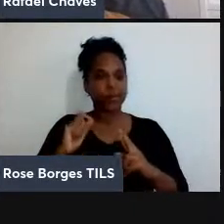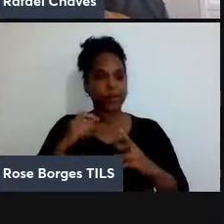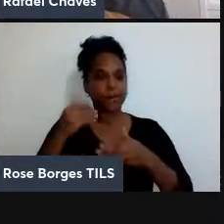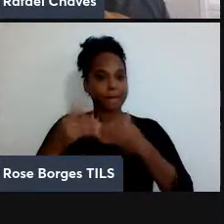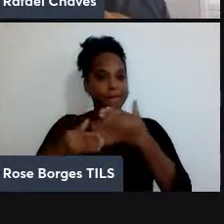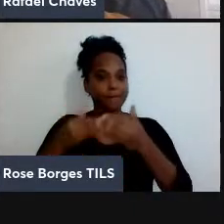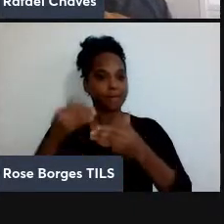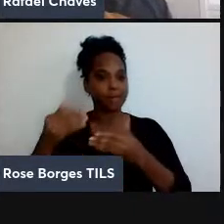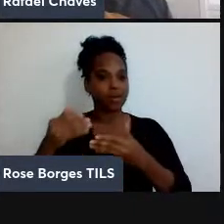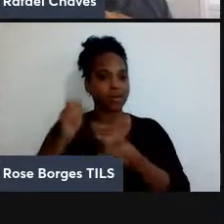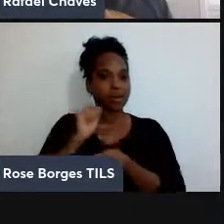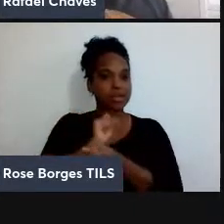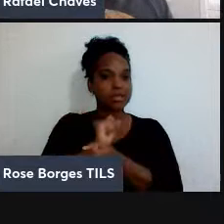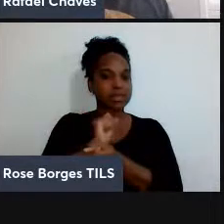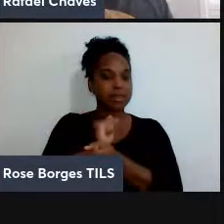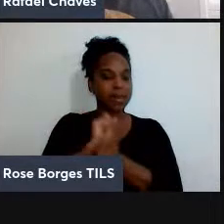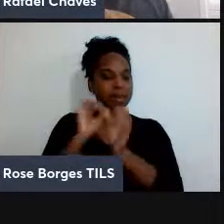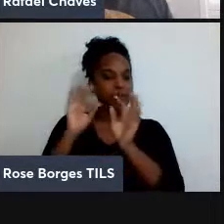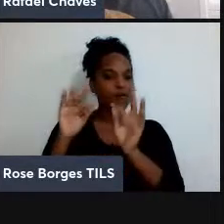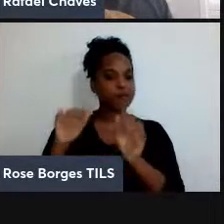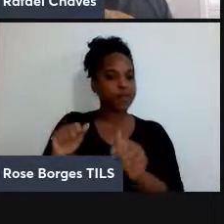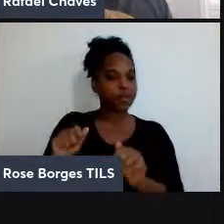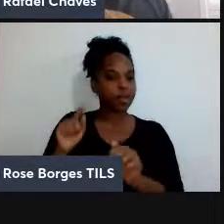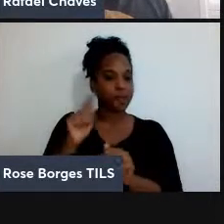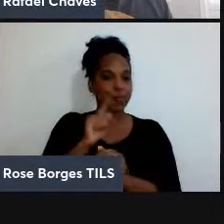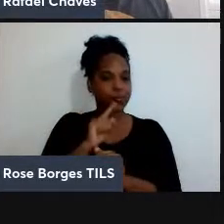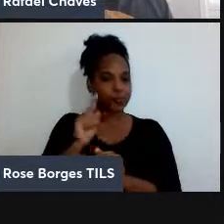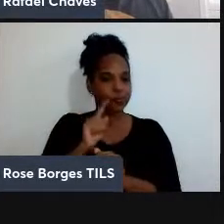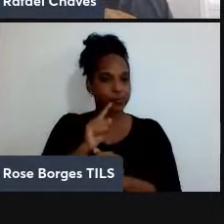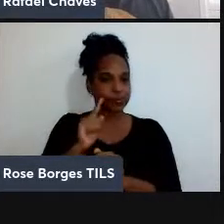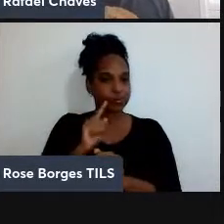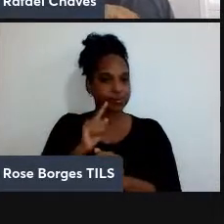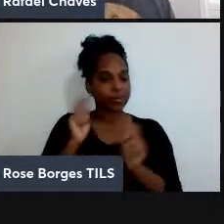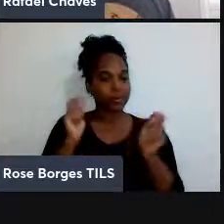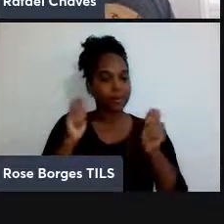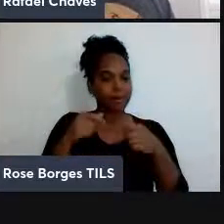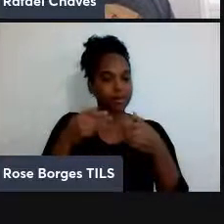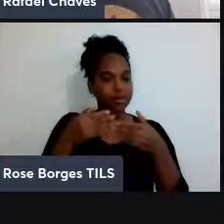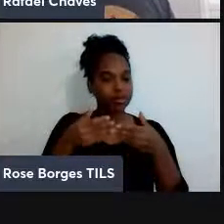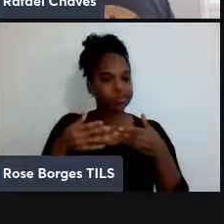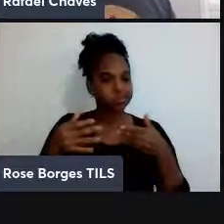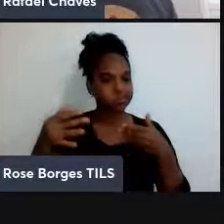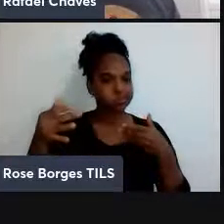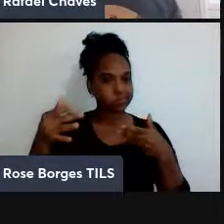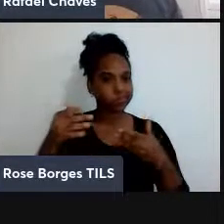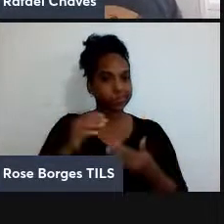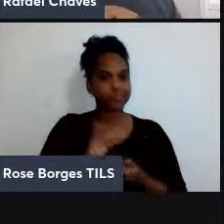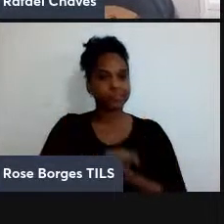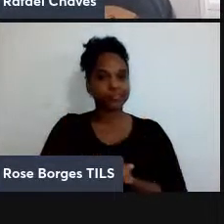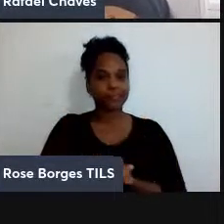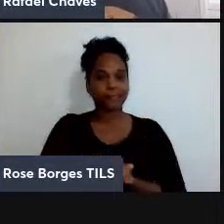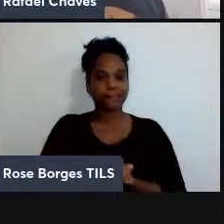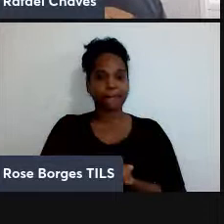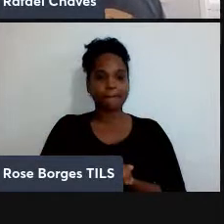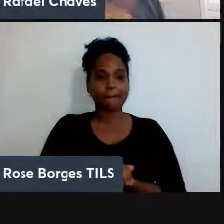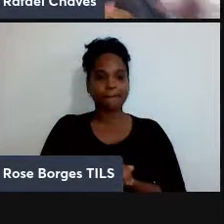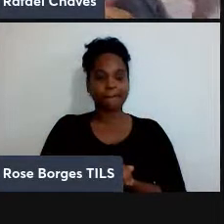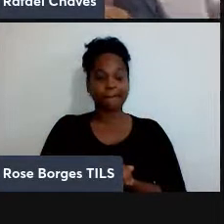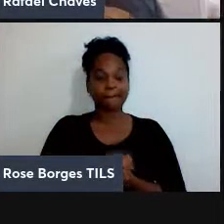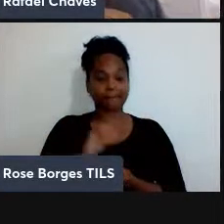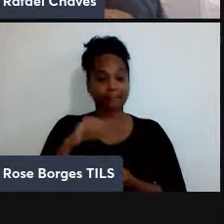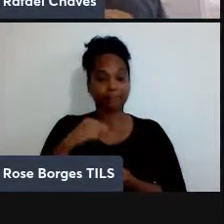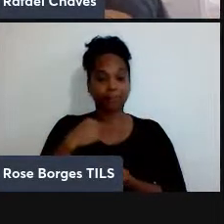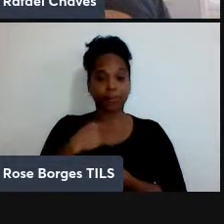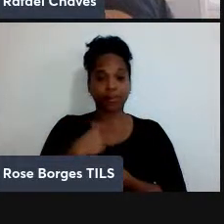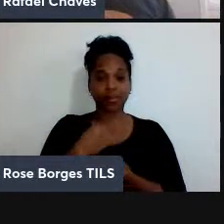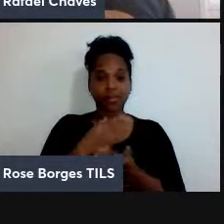não precisem esperar de forma alguma o final da palestra. Bom, então, não tem como começar, eu tive que